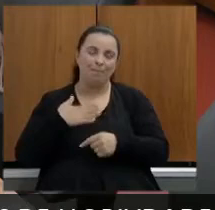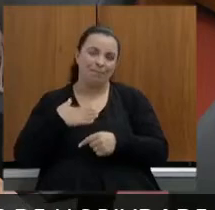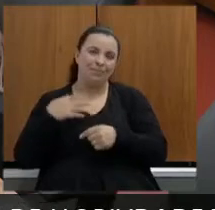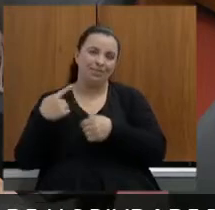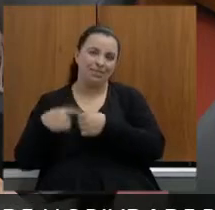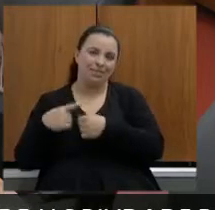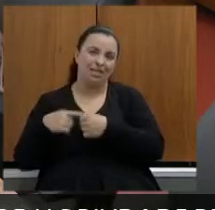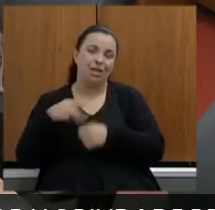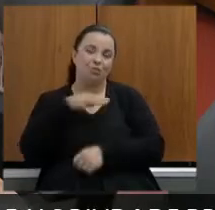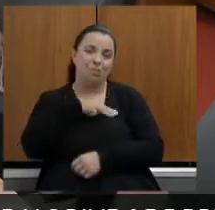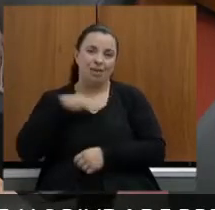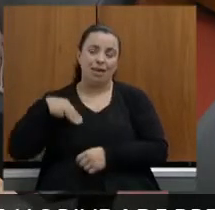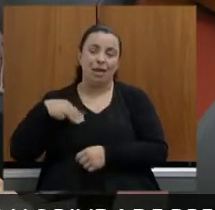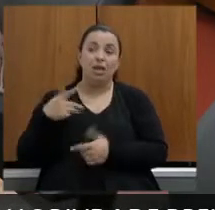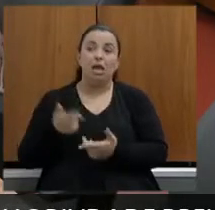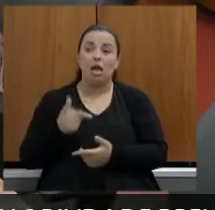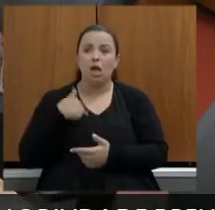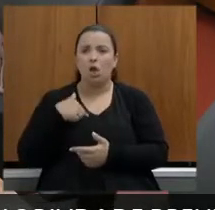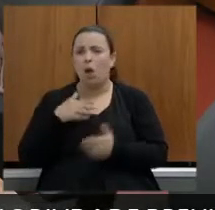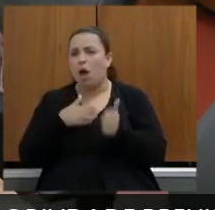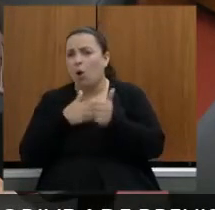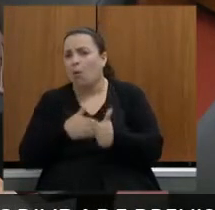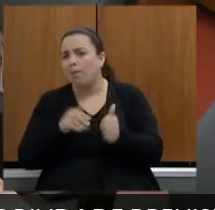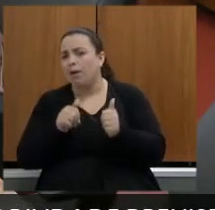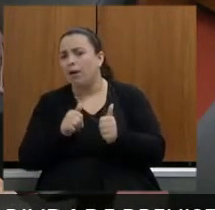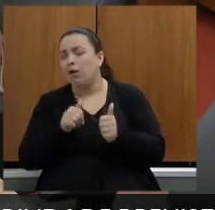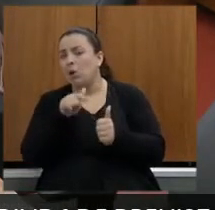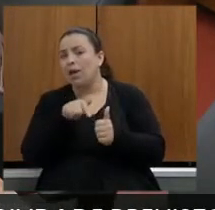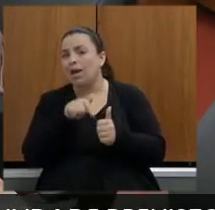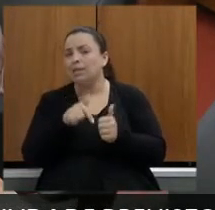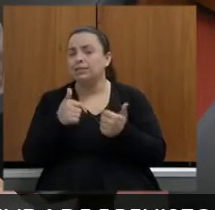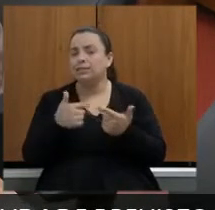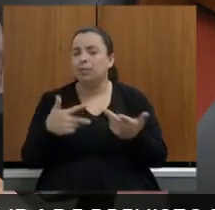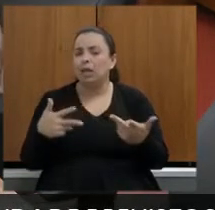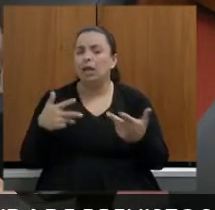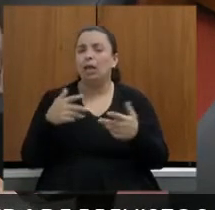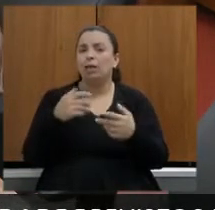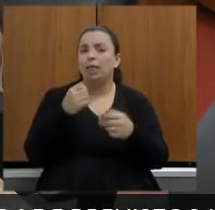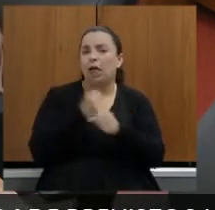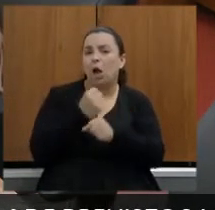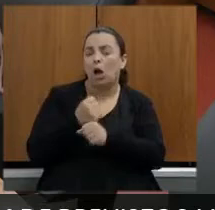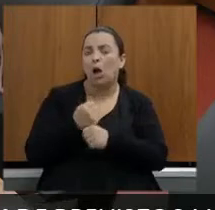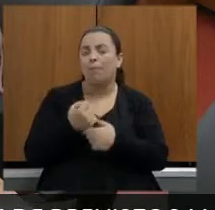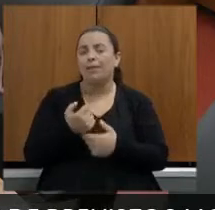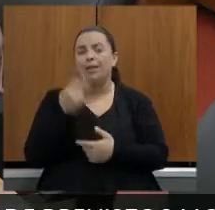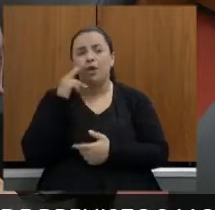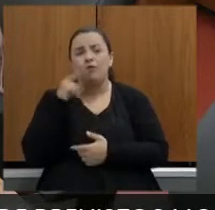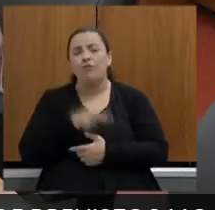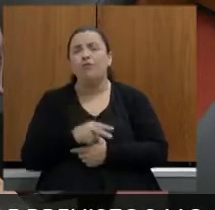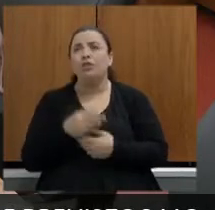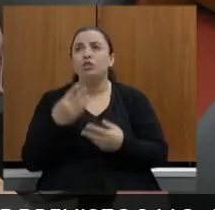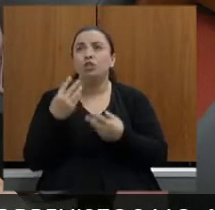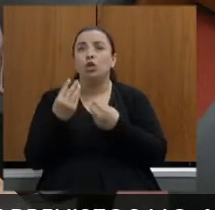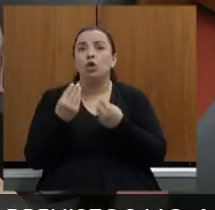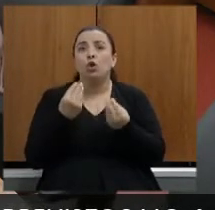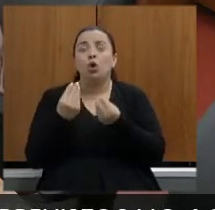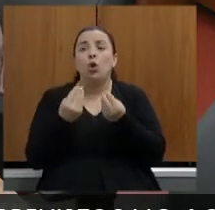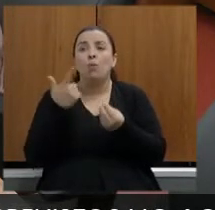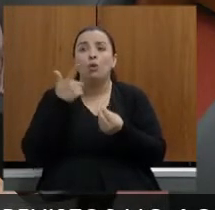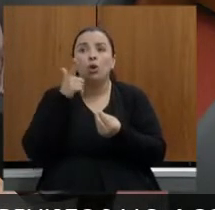acompanho muito de perto essas questões e como assim que nós estamos conseguindo com todos esses problemas que tivemos da pandemia